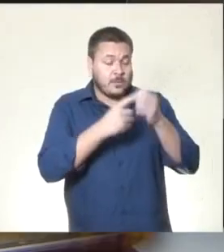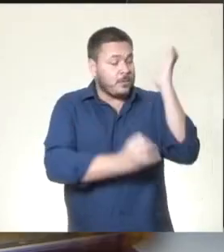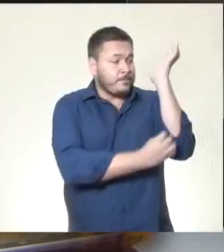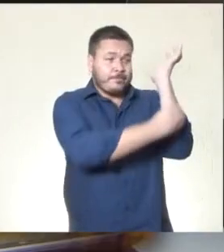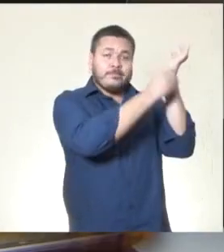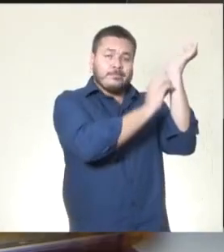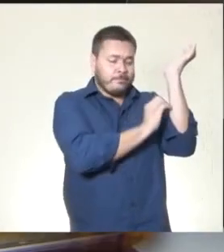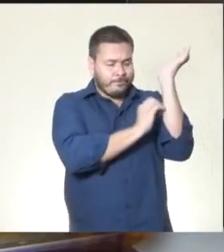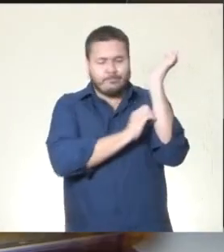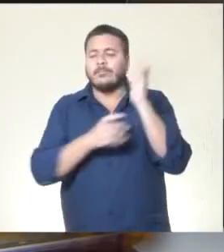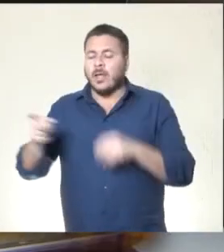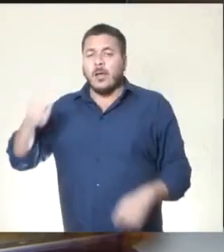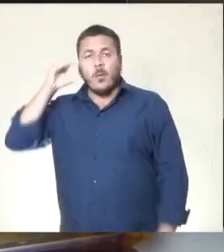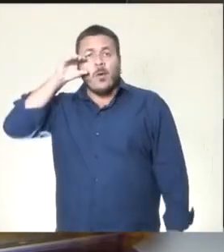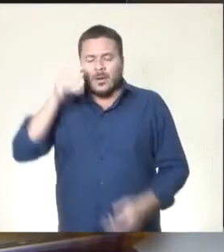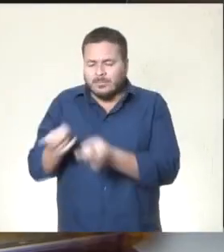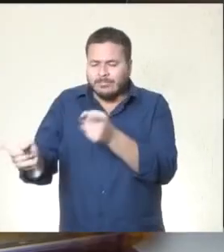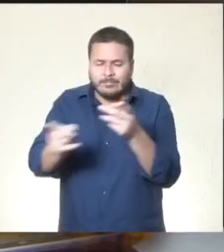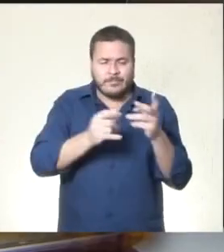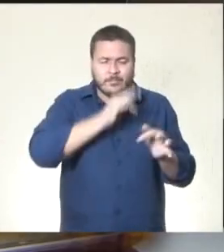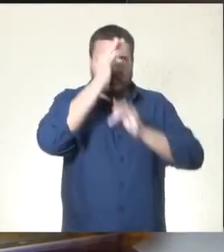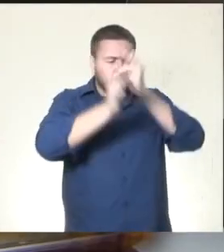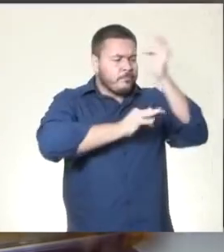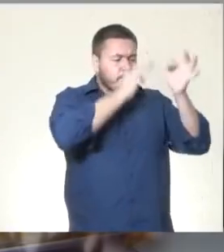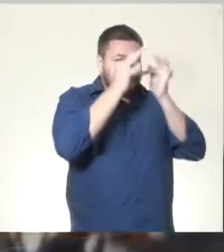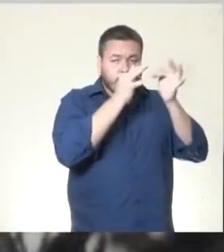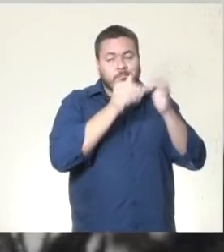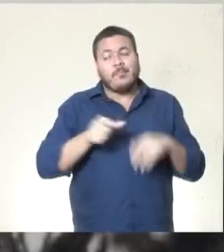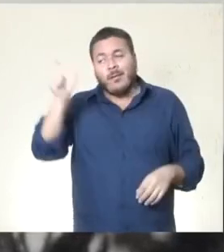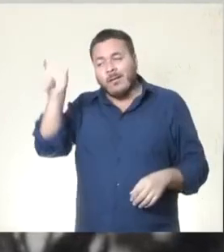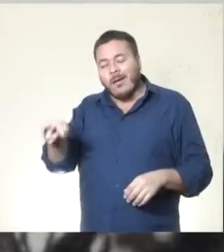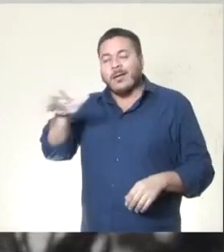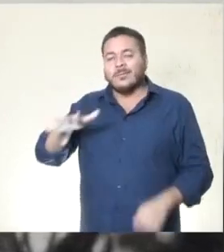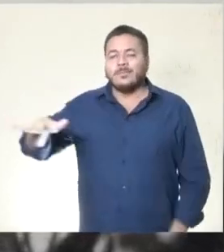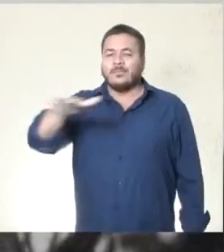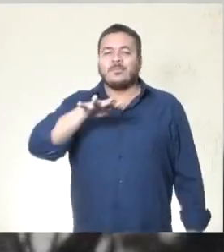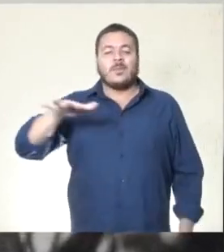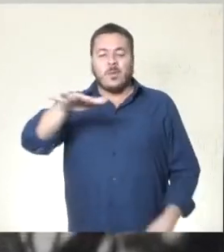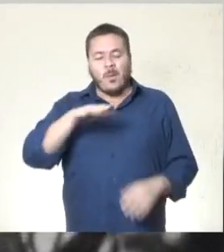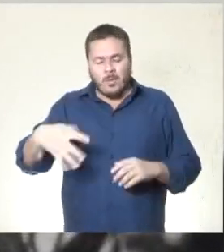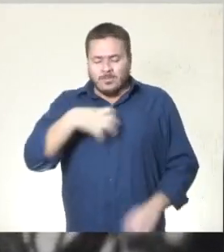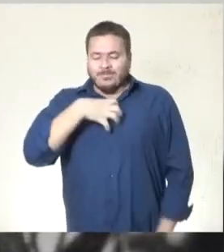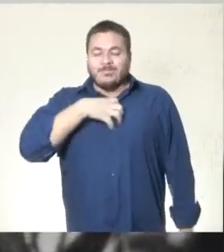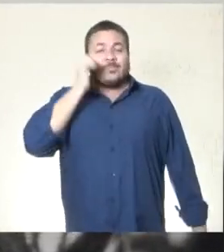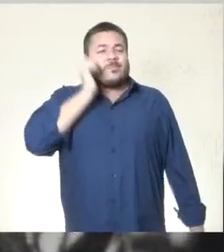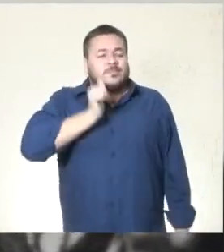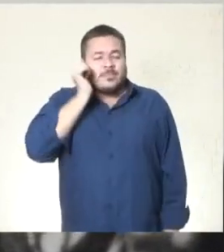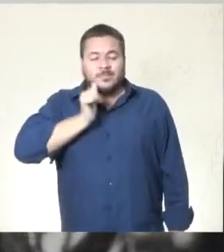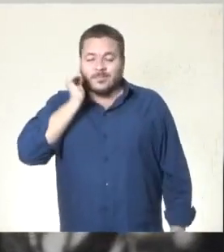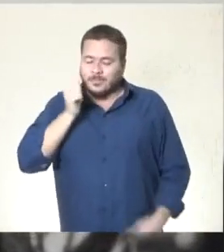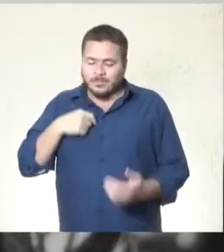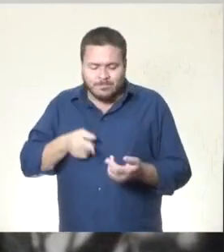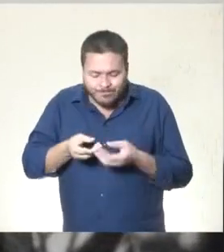Como comerciante em Jabuticabau, mexeu com rosas, venda de flores. Uma pessoa que é tão do universo feminino,